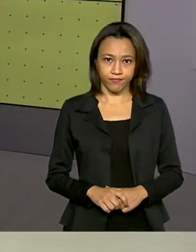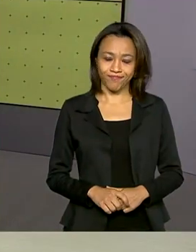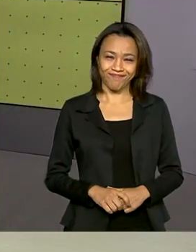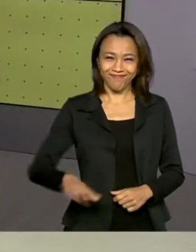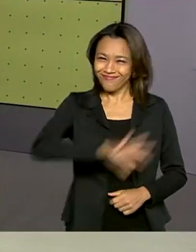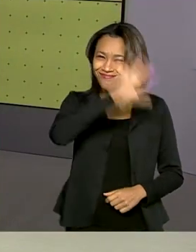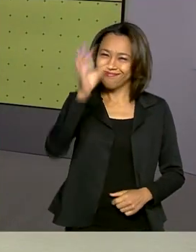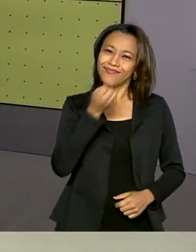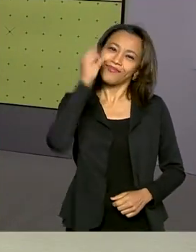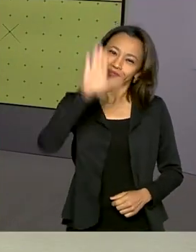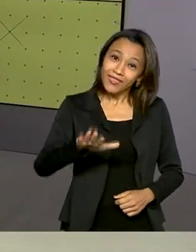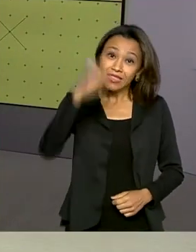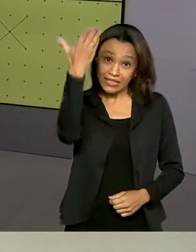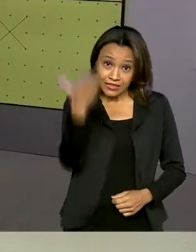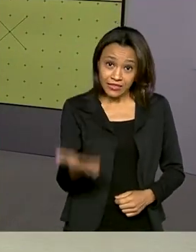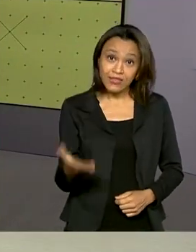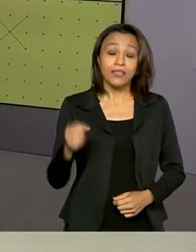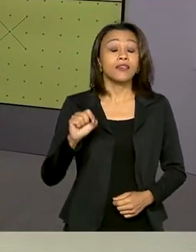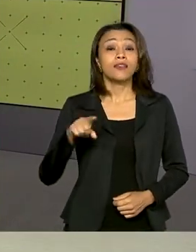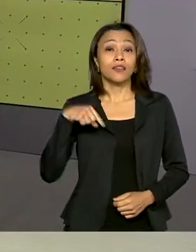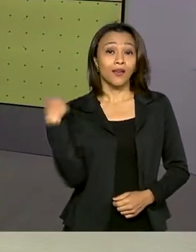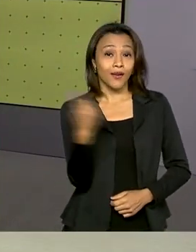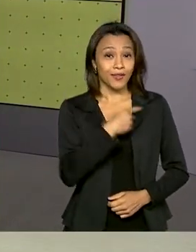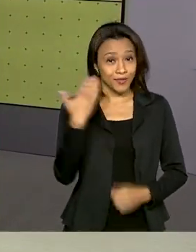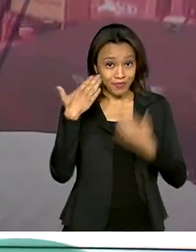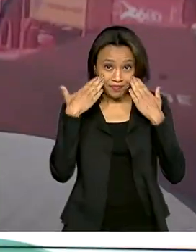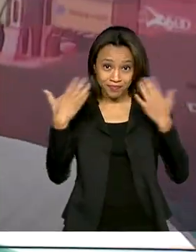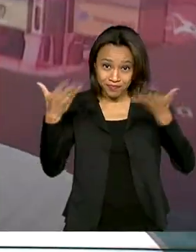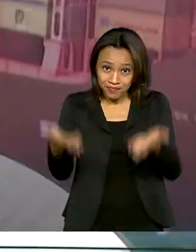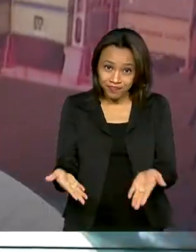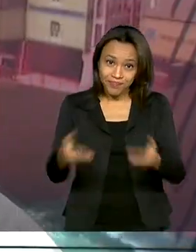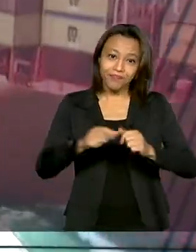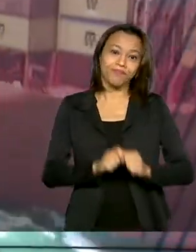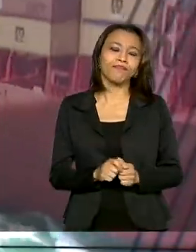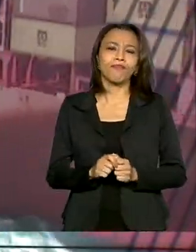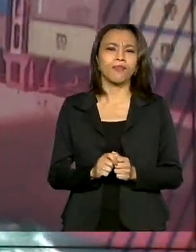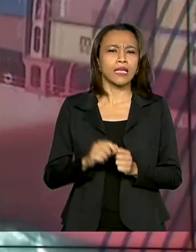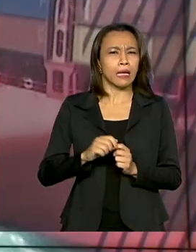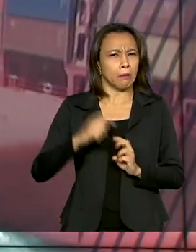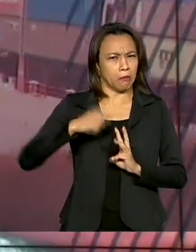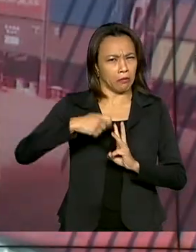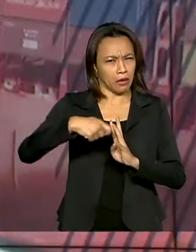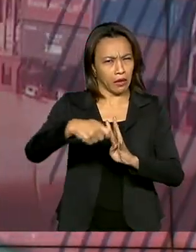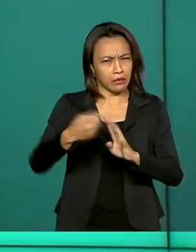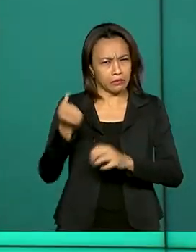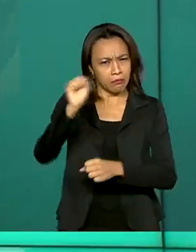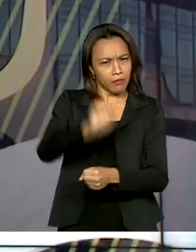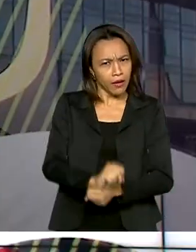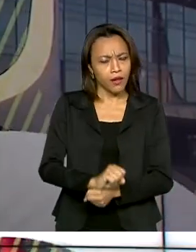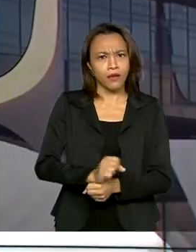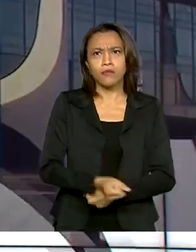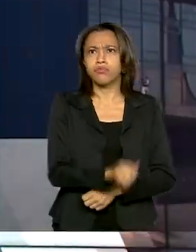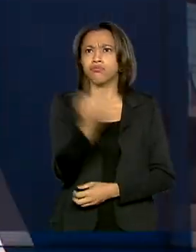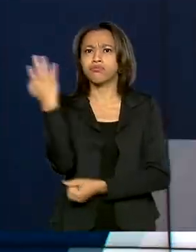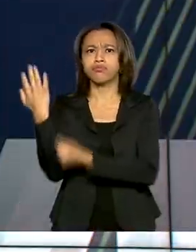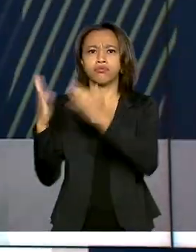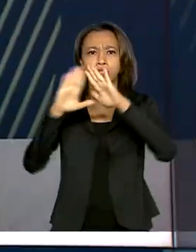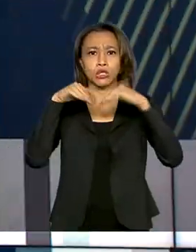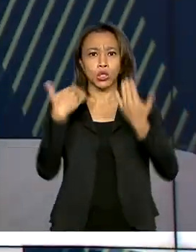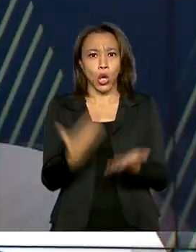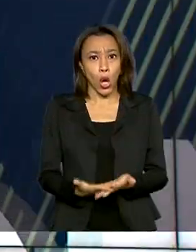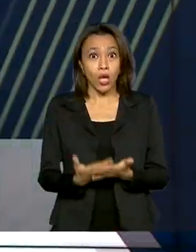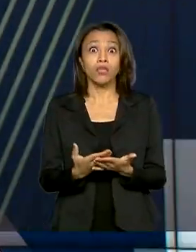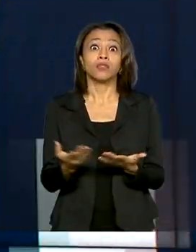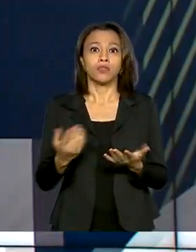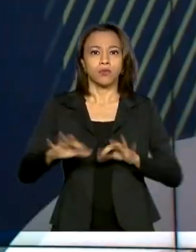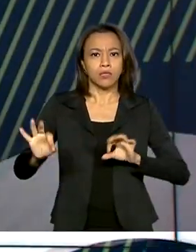Olá, boa tarde para você. O governo agora está de volta. Depois de meses paradas, muitas escolas se preparam para retomar as